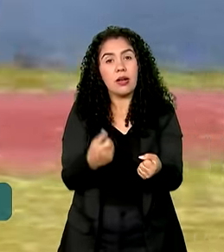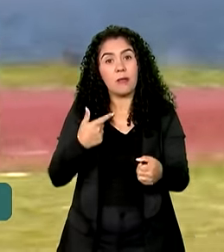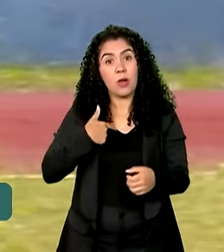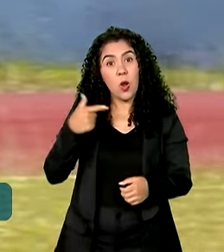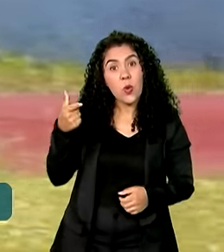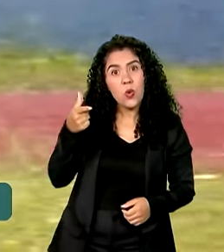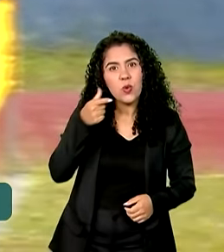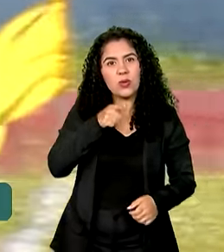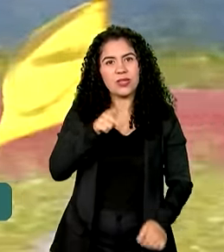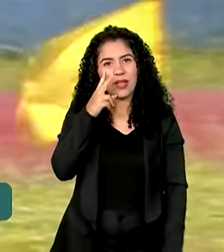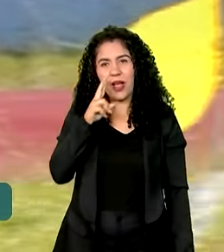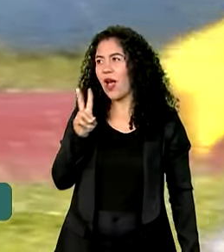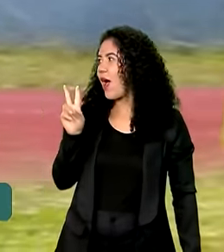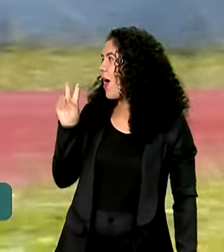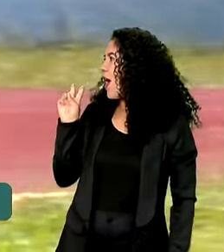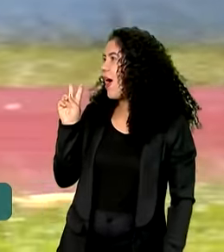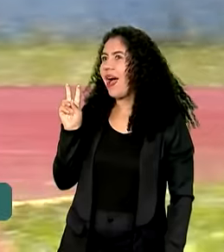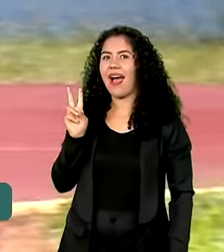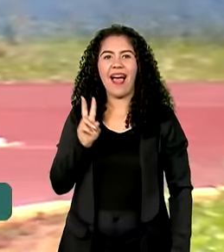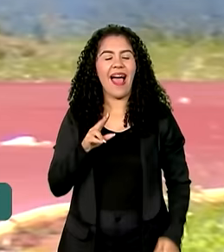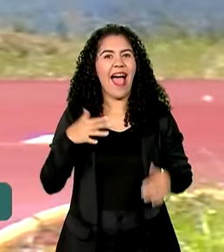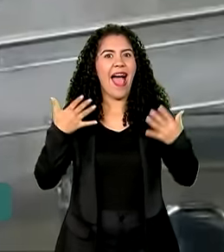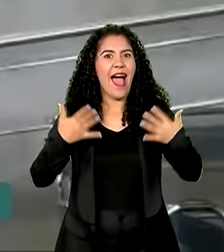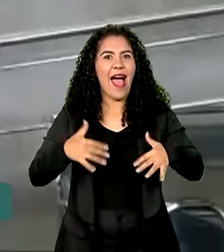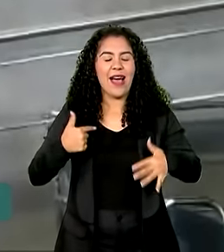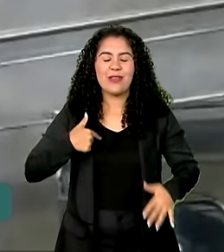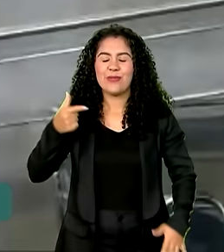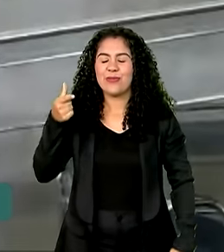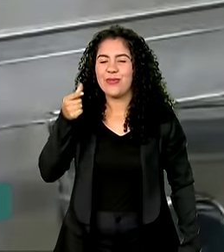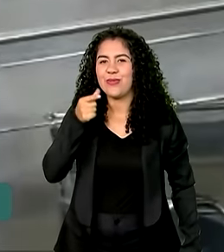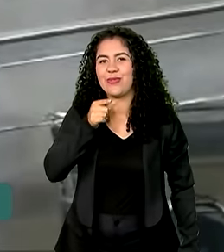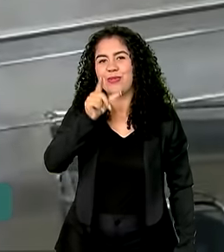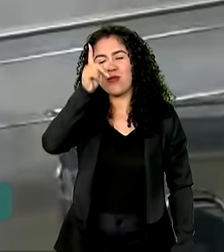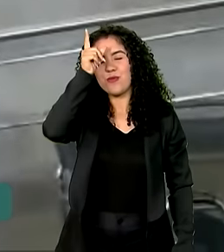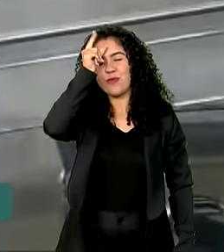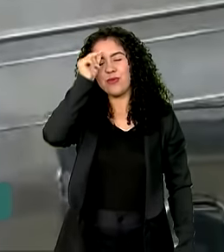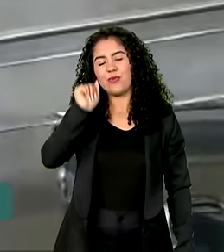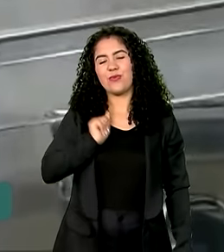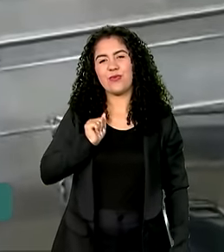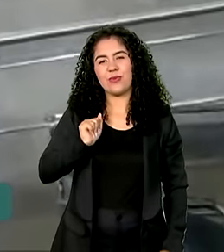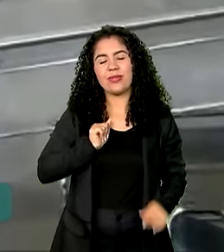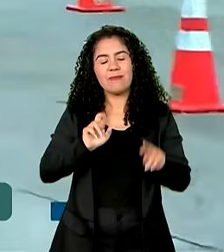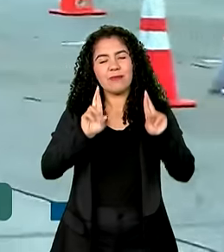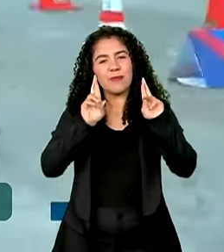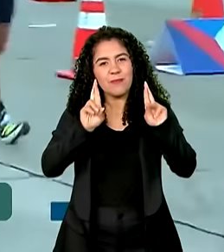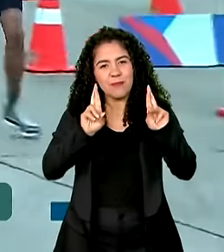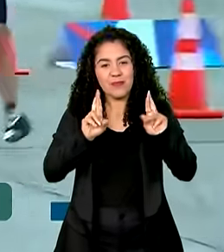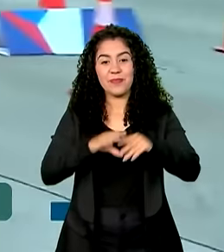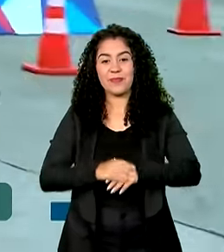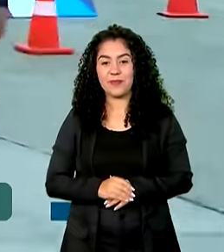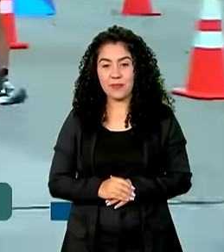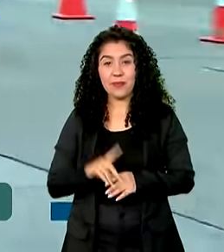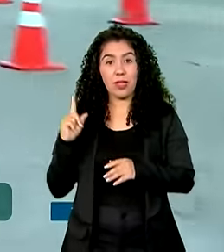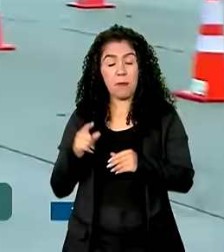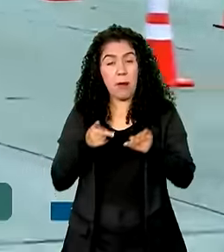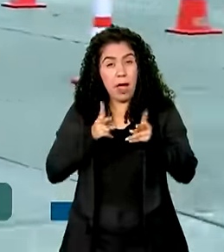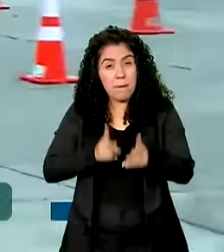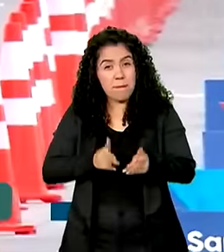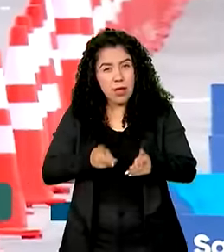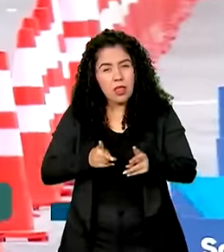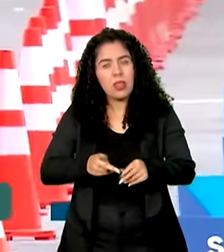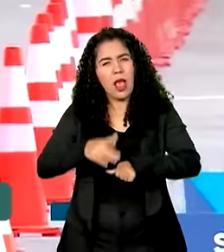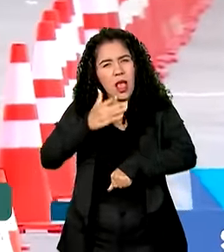Para manter a rotina de